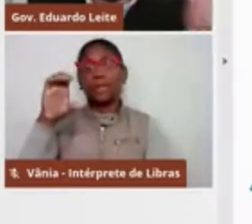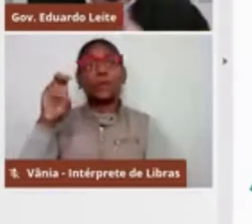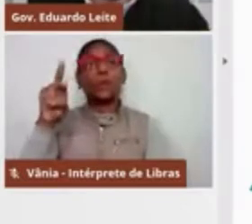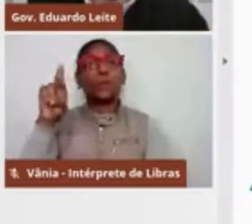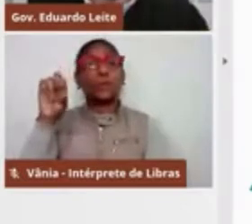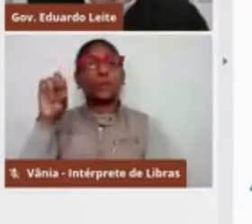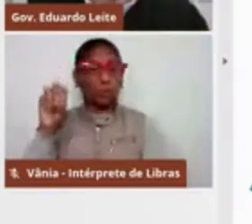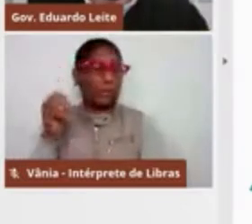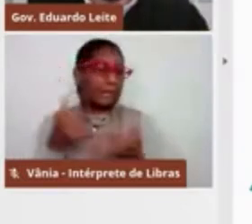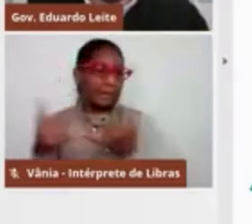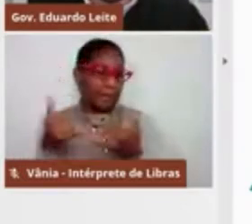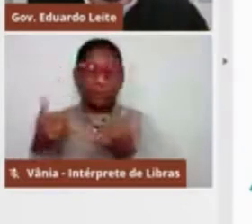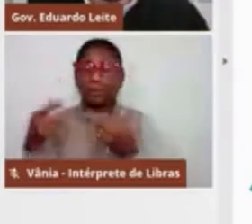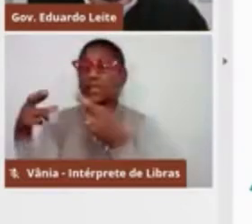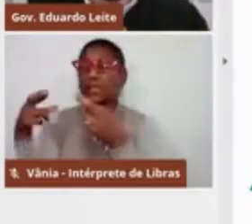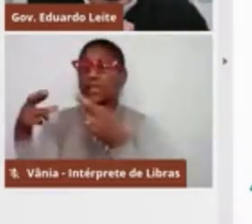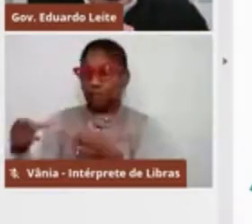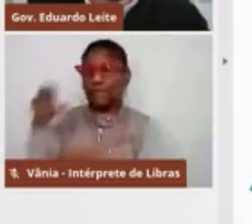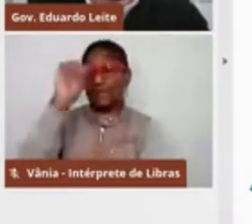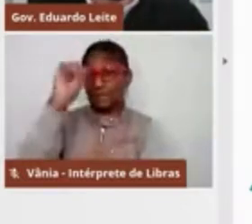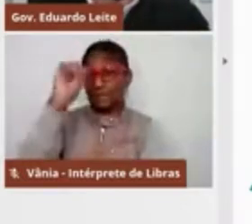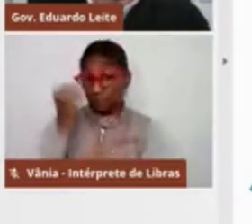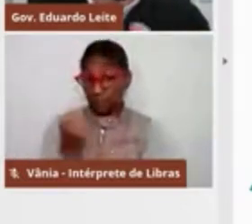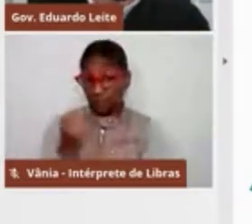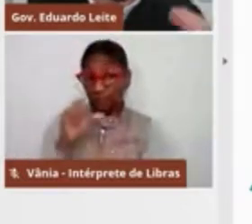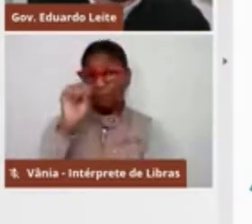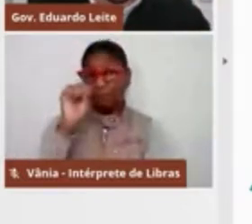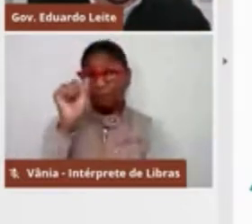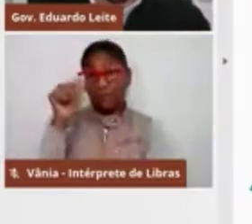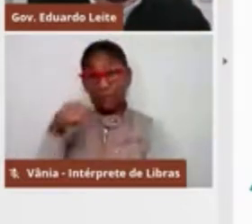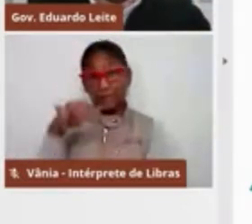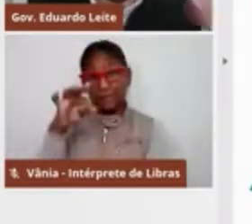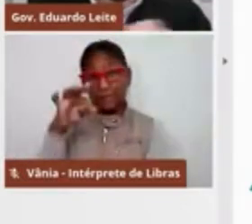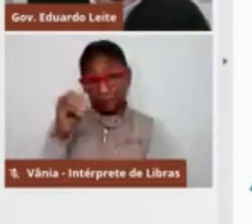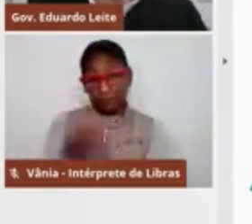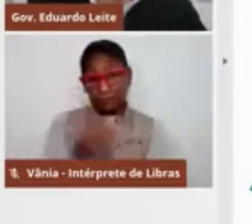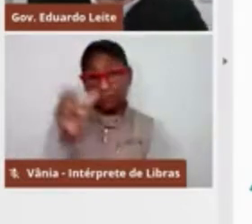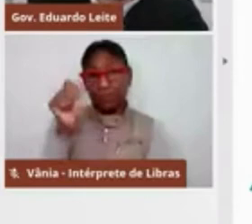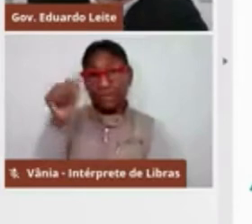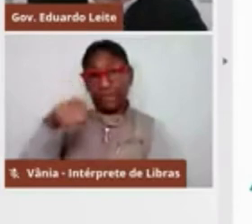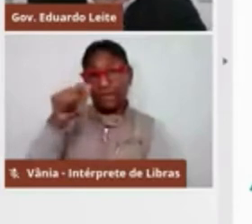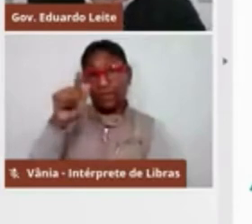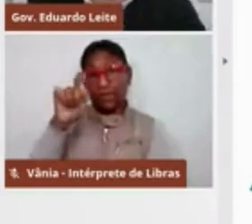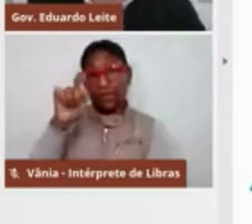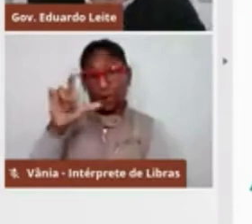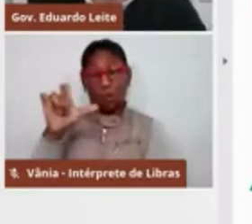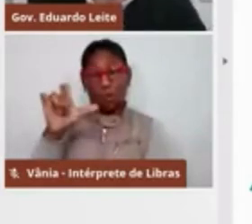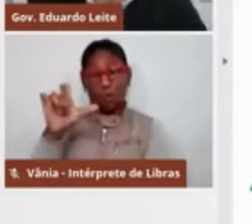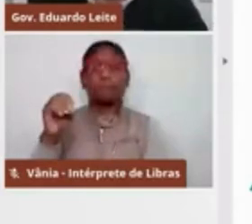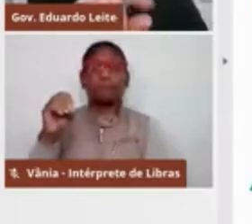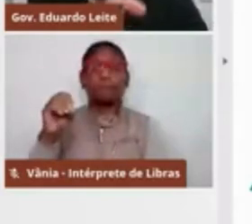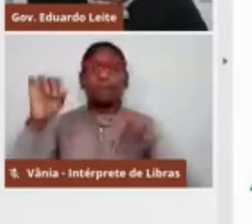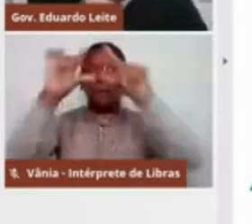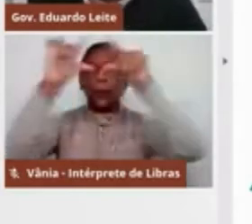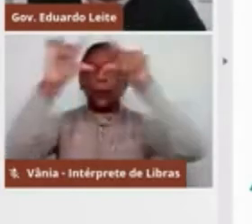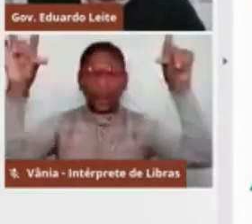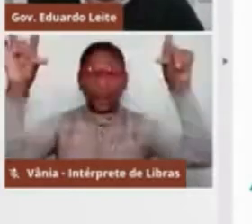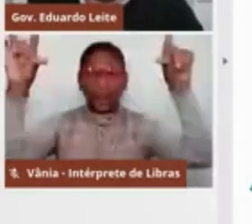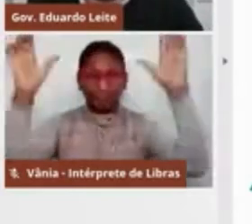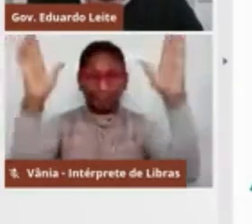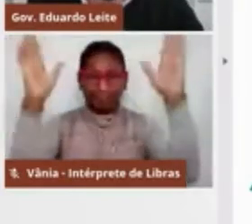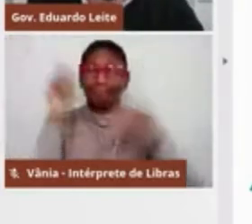Pelotas, que permanecem na bandeira laranja, assim como as regiões de Lajeado, Cachoeira do Sul, Erechim,